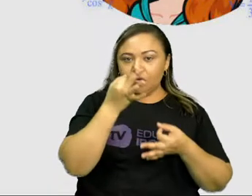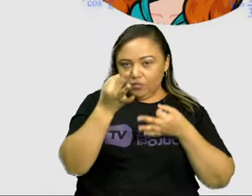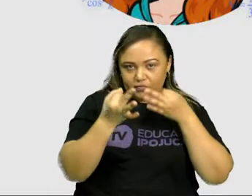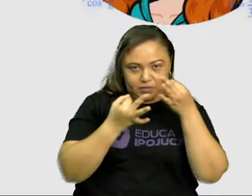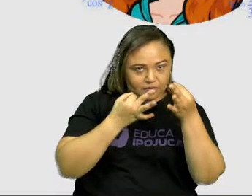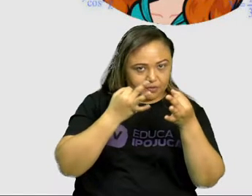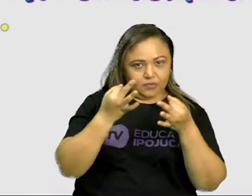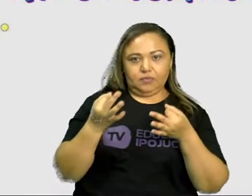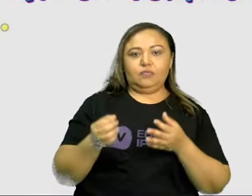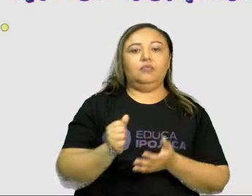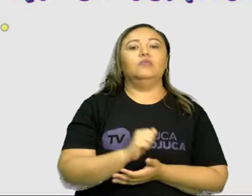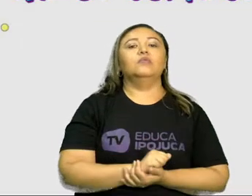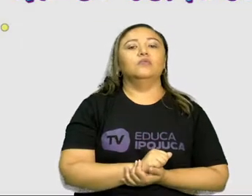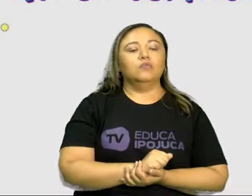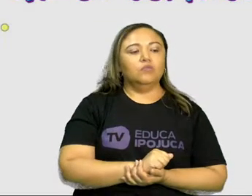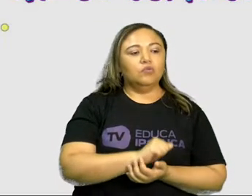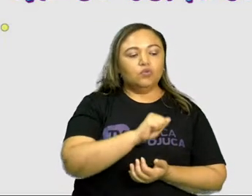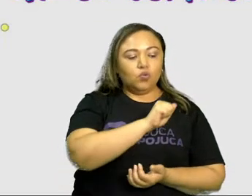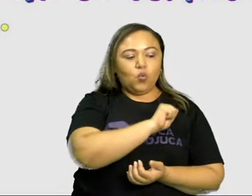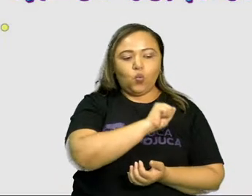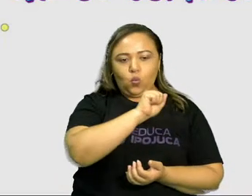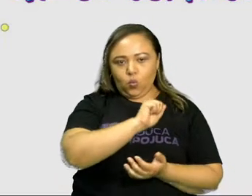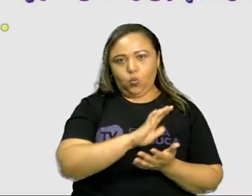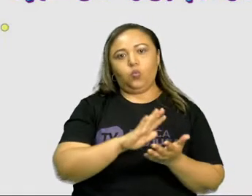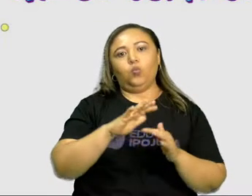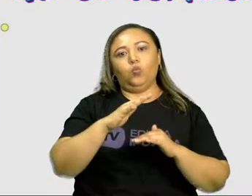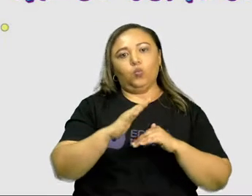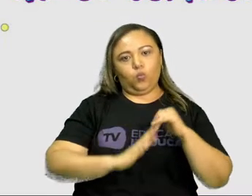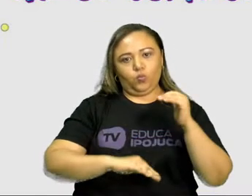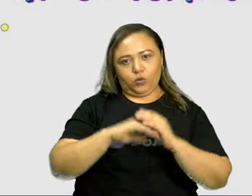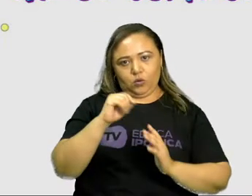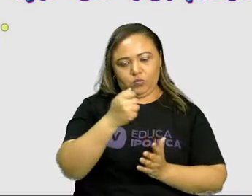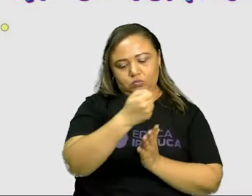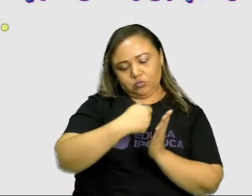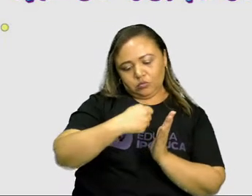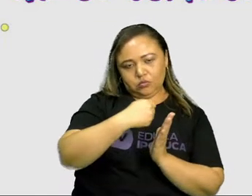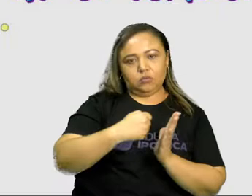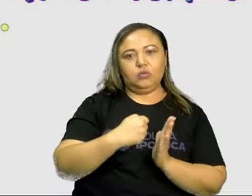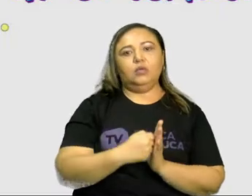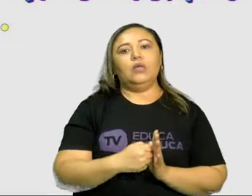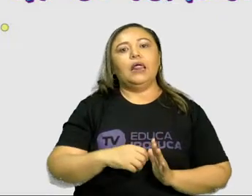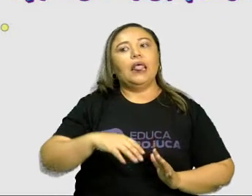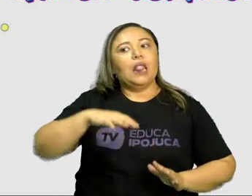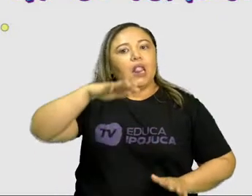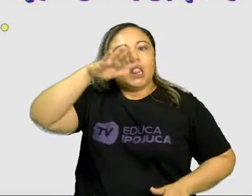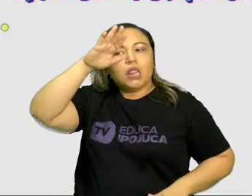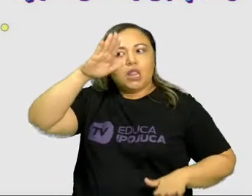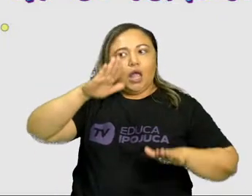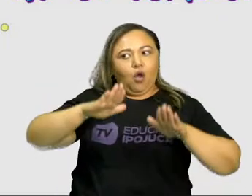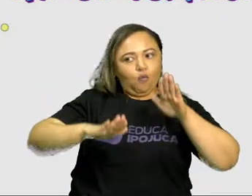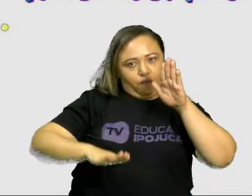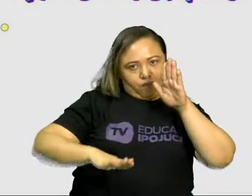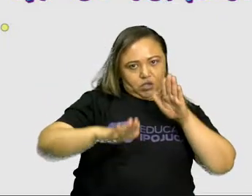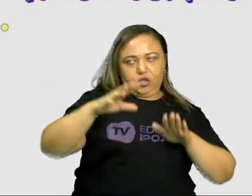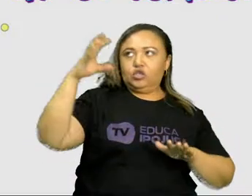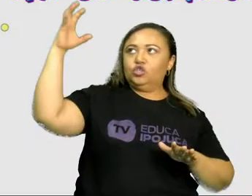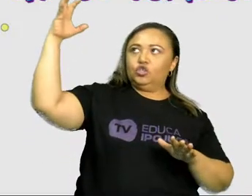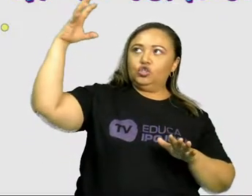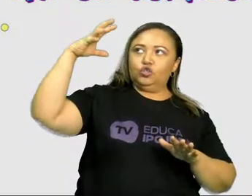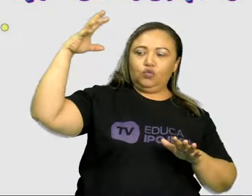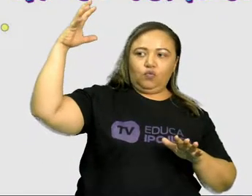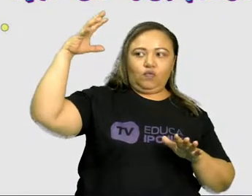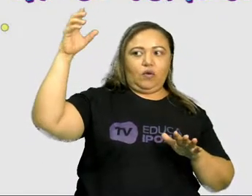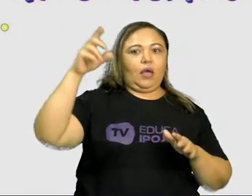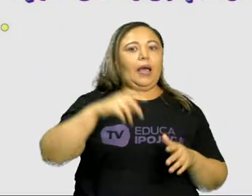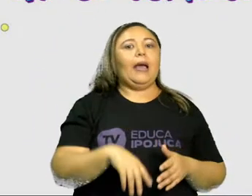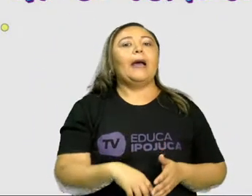logo na resposta porque a gente já vai analisando, tá bom? Pode ser que chova amanhã, mas certamente choverá